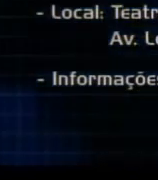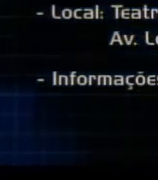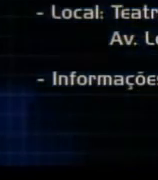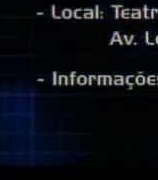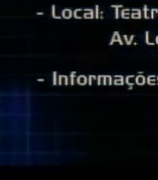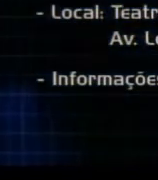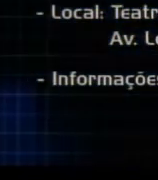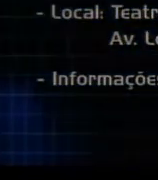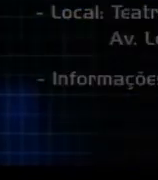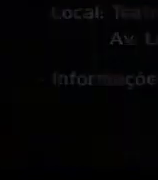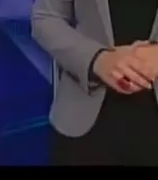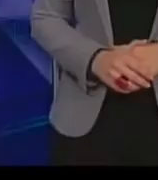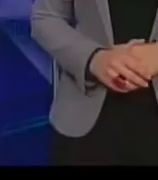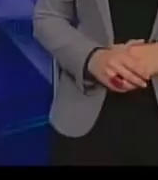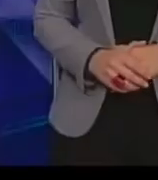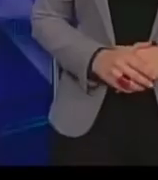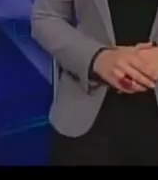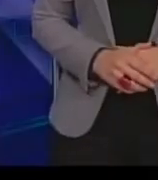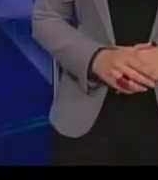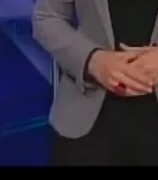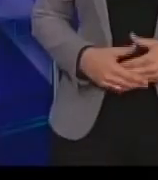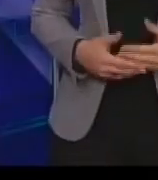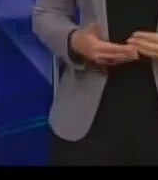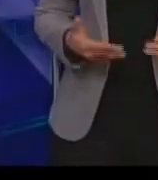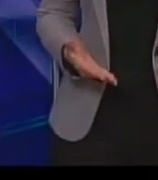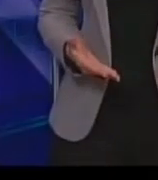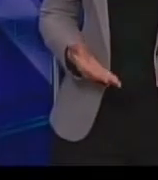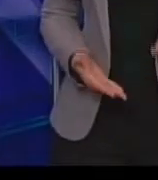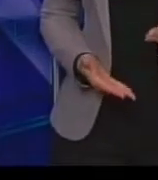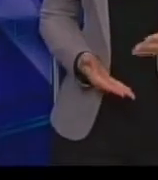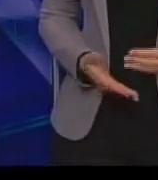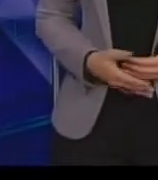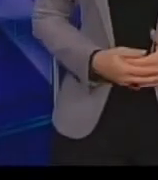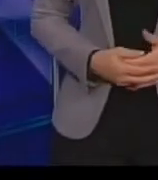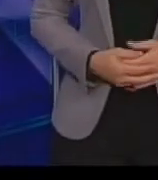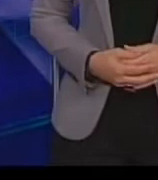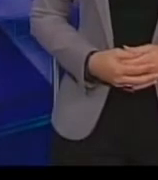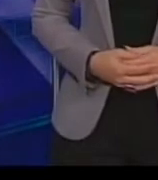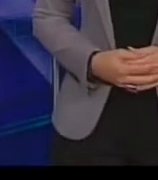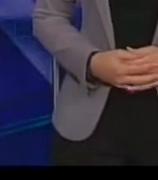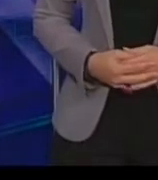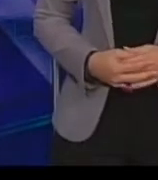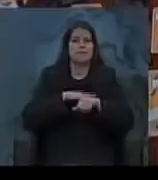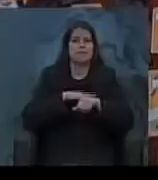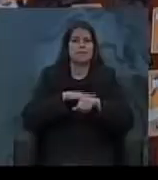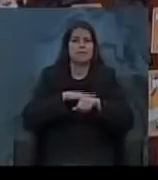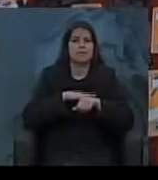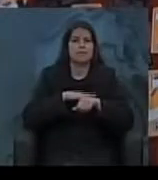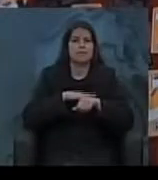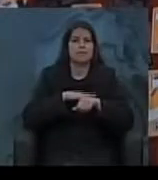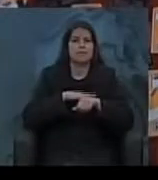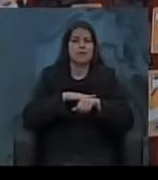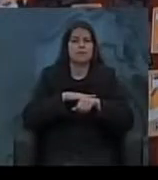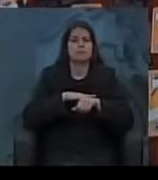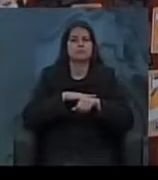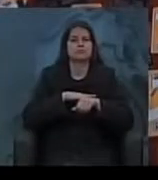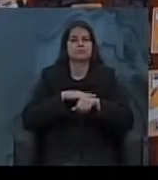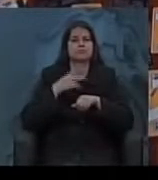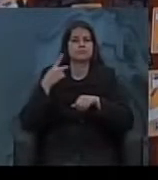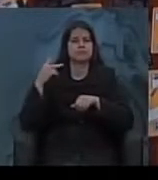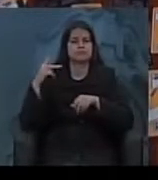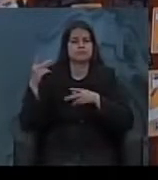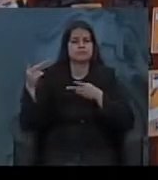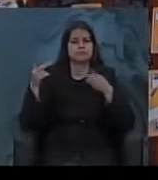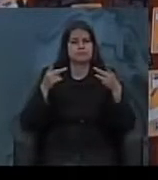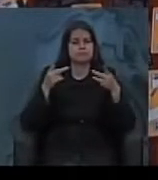.gov.br. Todos os anos, no mês de maio, a comunidade judaica de Porto Alegre. Um de comparecimento que temos